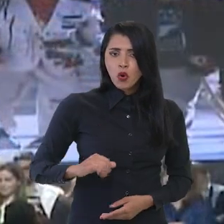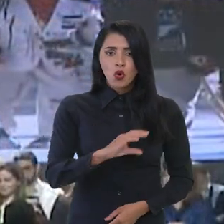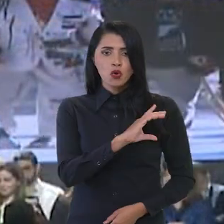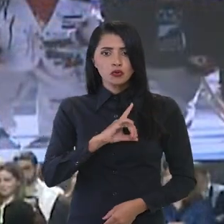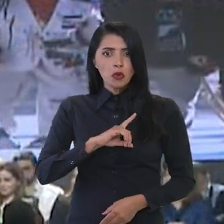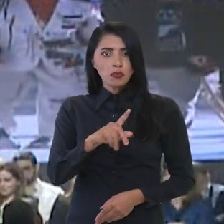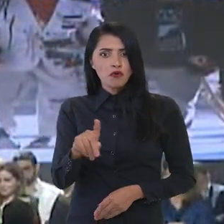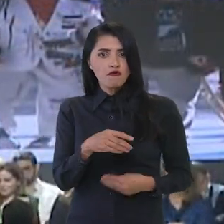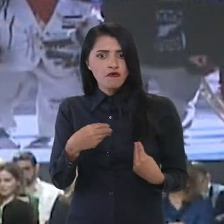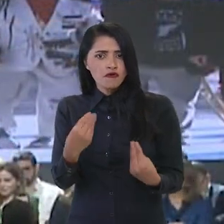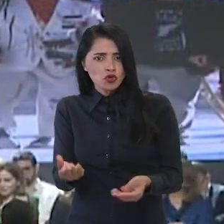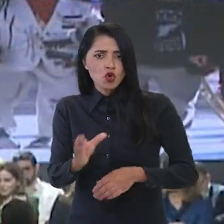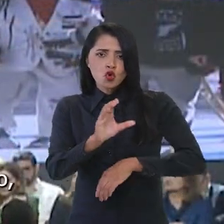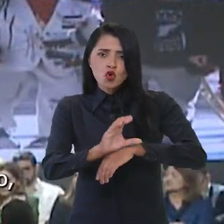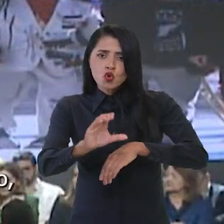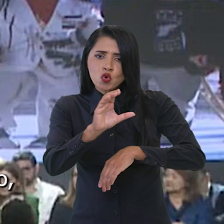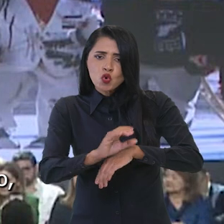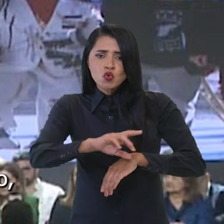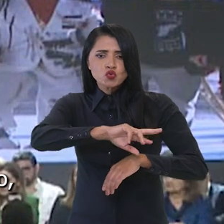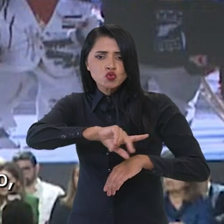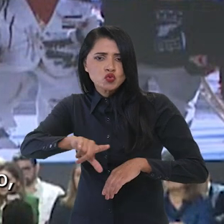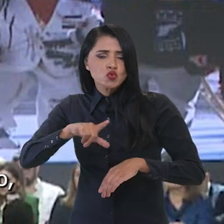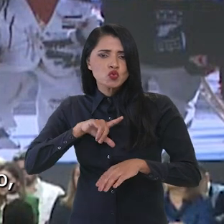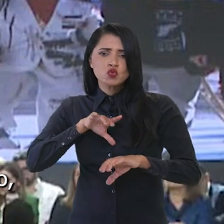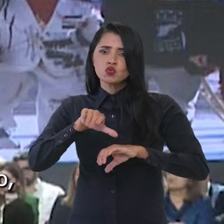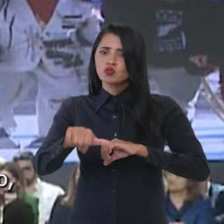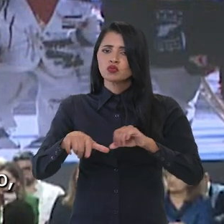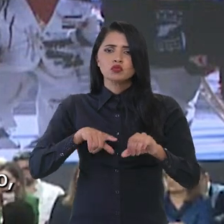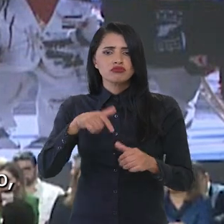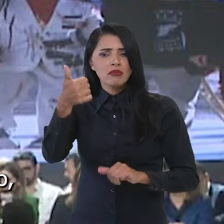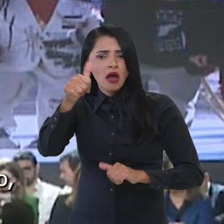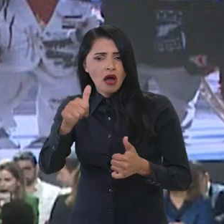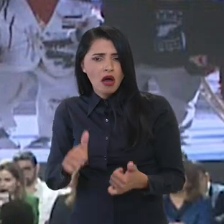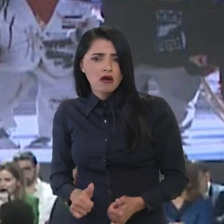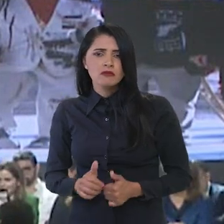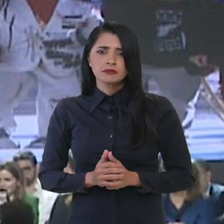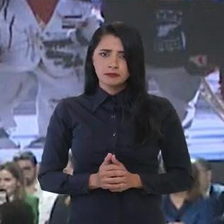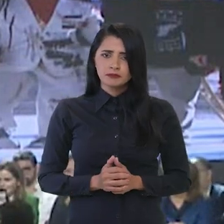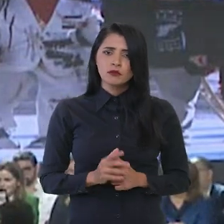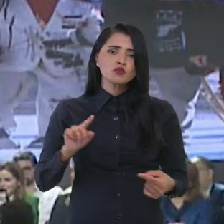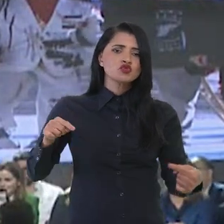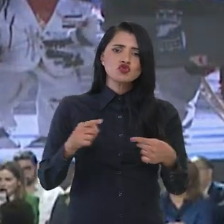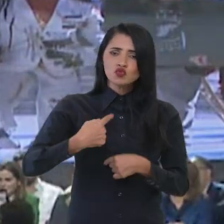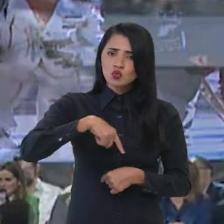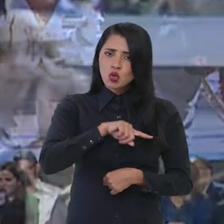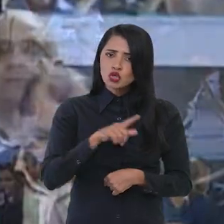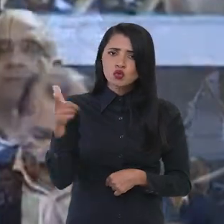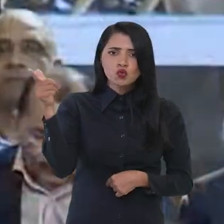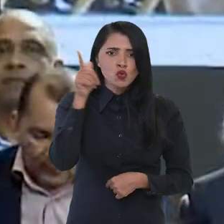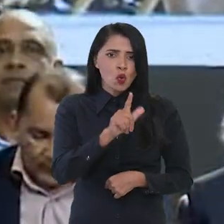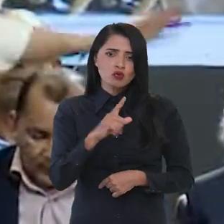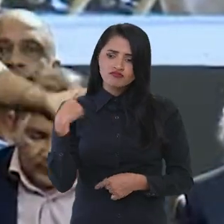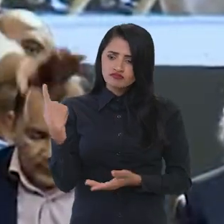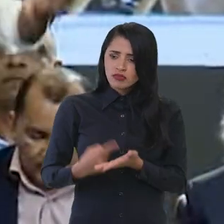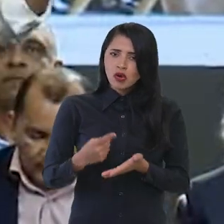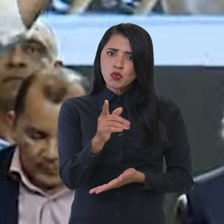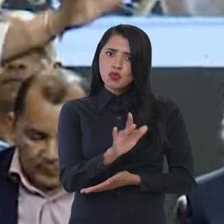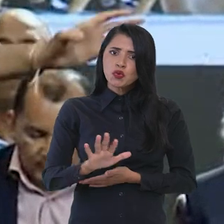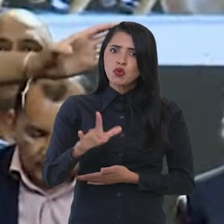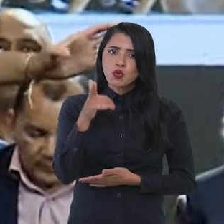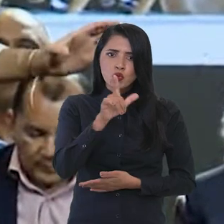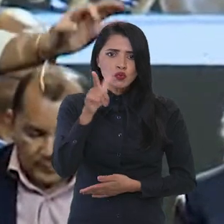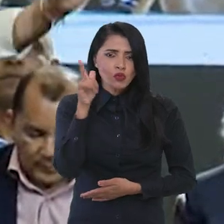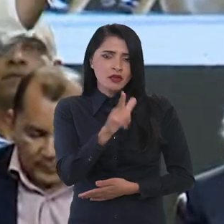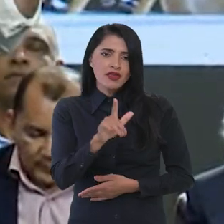coordenadores, para professores, com apoio, com formação, com avaliação, para que a possa construir esse grande pacto